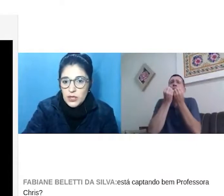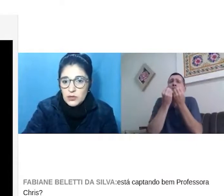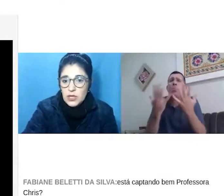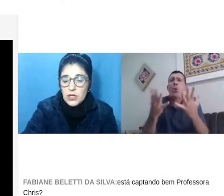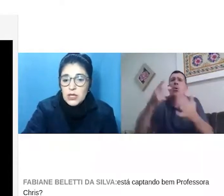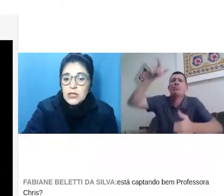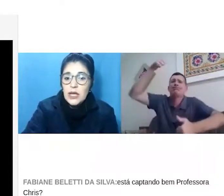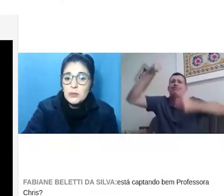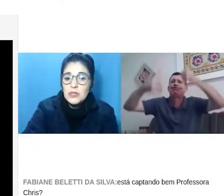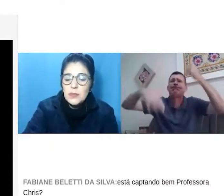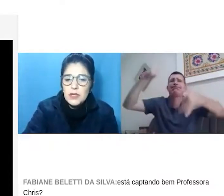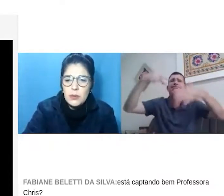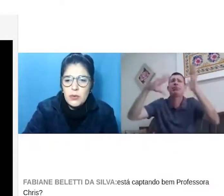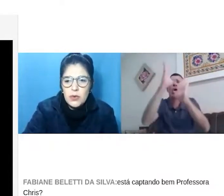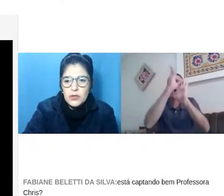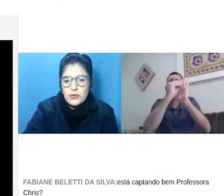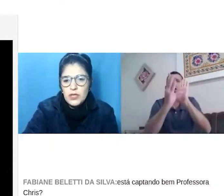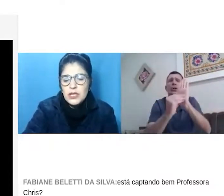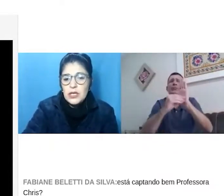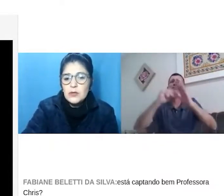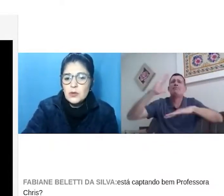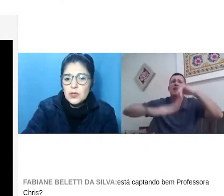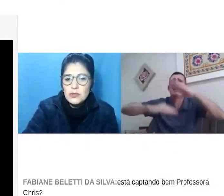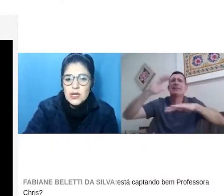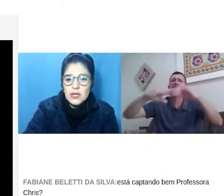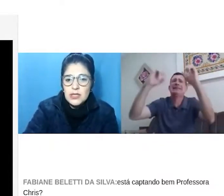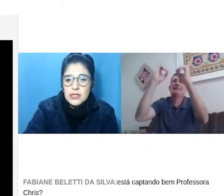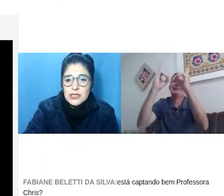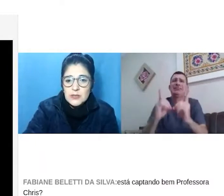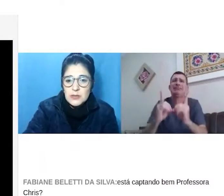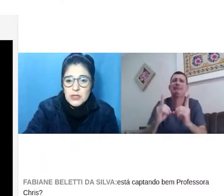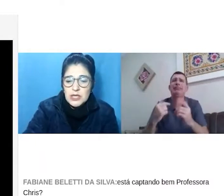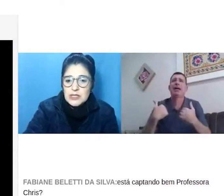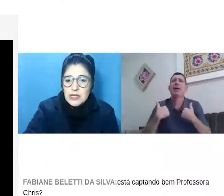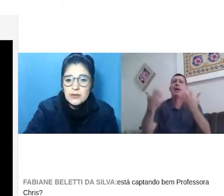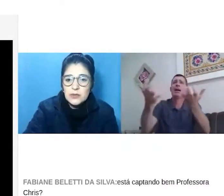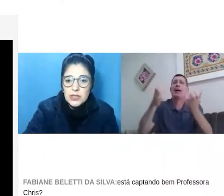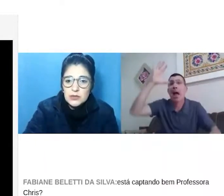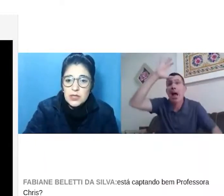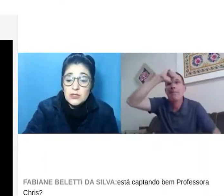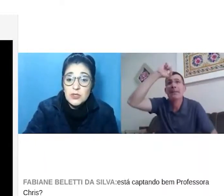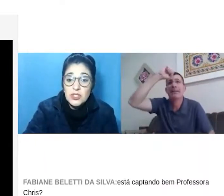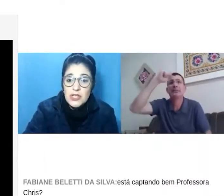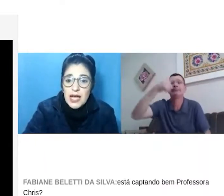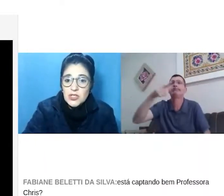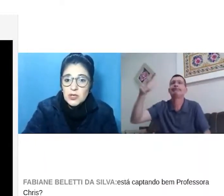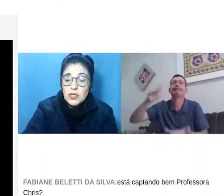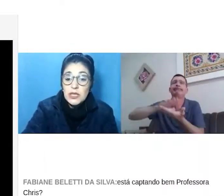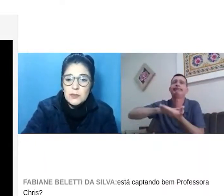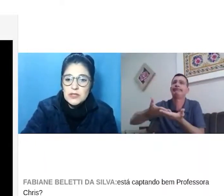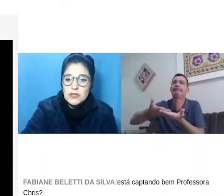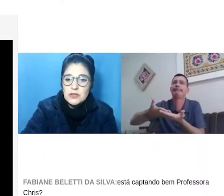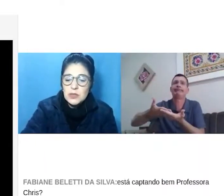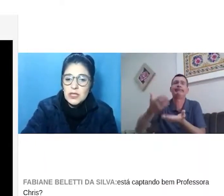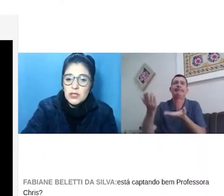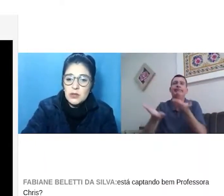momento. E era uma disciplina boa. Eu vi que os conteúdos eram interessantes. Me interessavam tanto. Era sobre didática. Eu queria